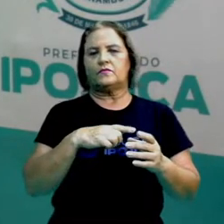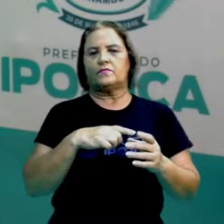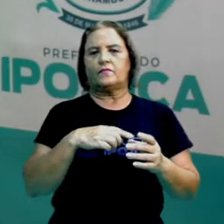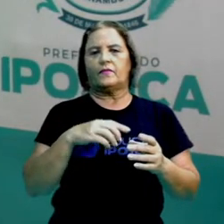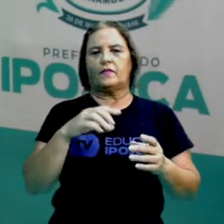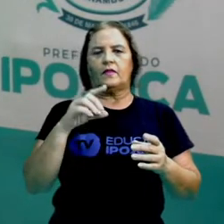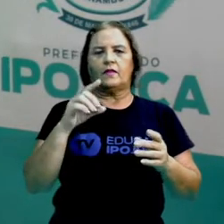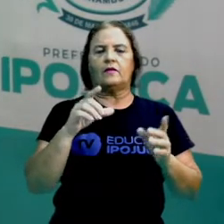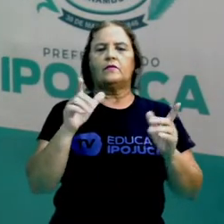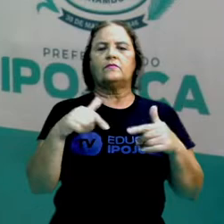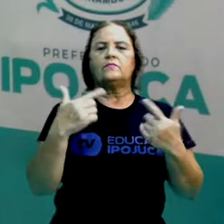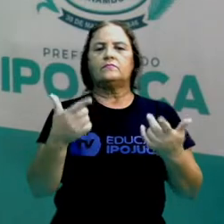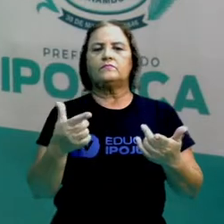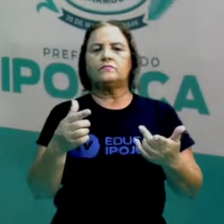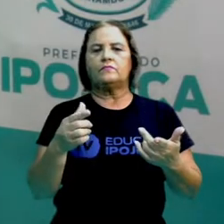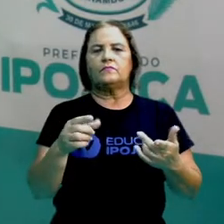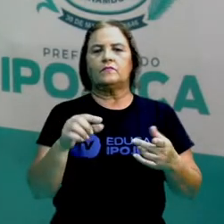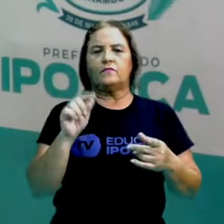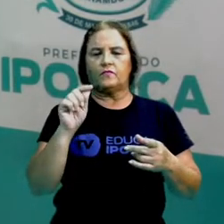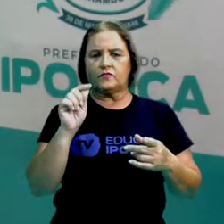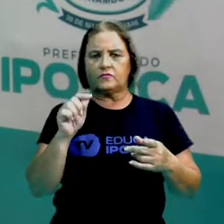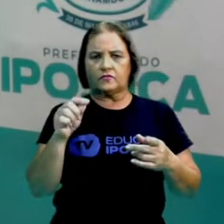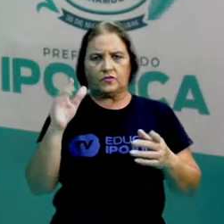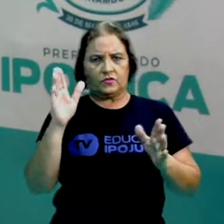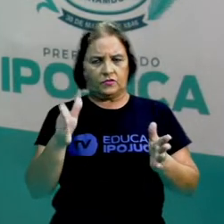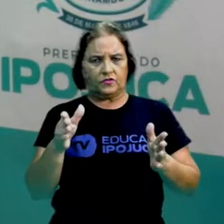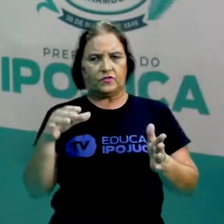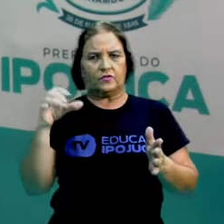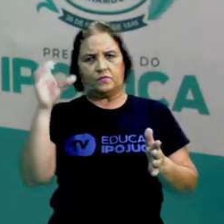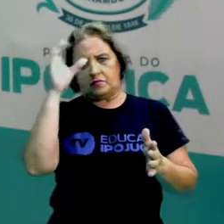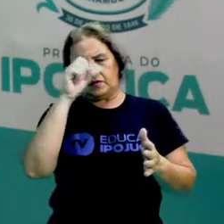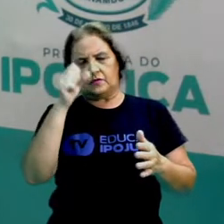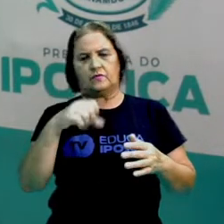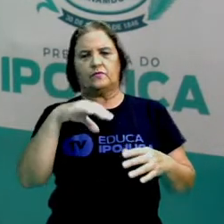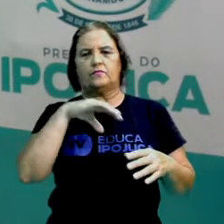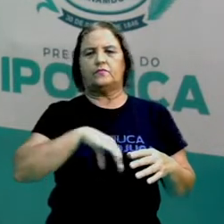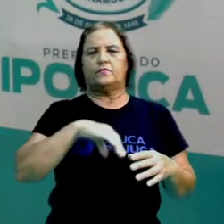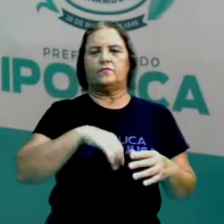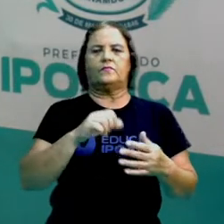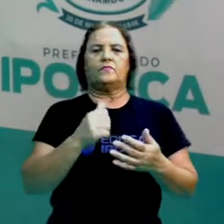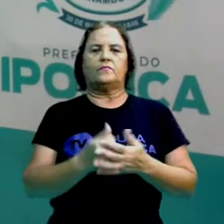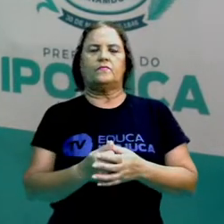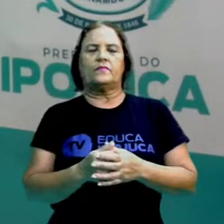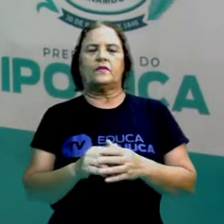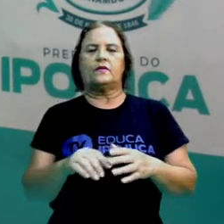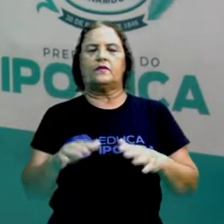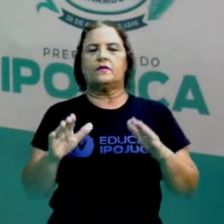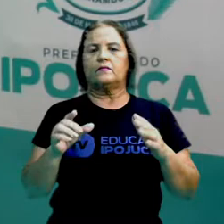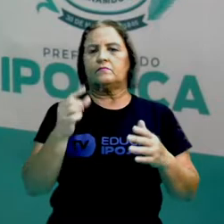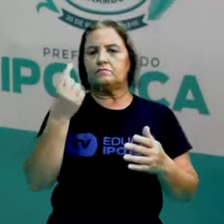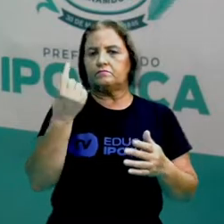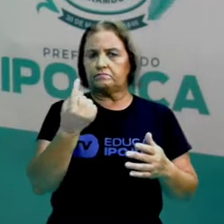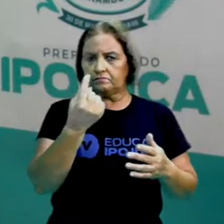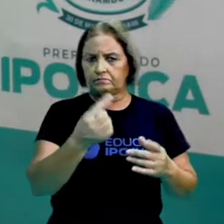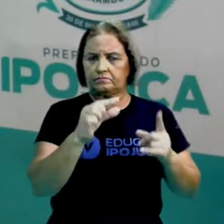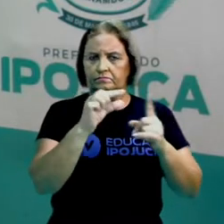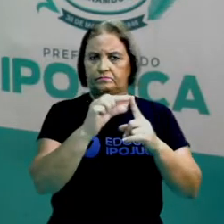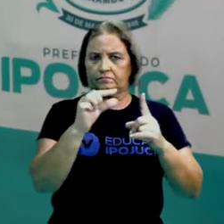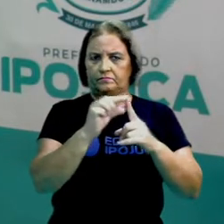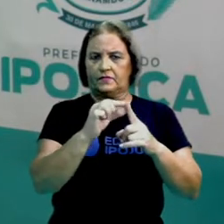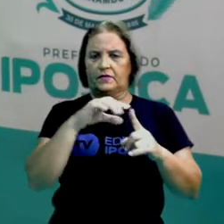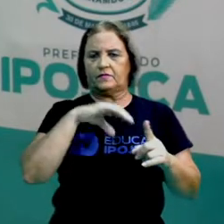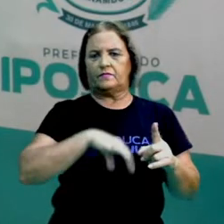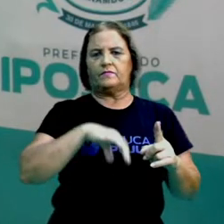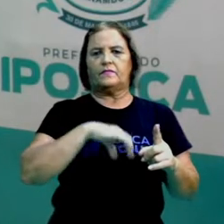conotação, que vocês devem ter visto aí em língua portuguesa. Então, vamos lá! Cada palavra do nosso idioma, do